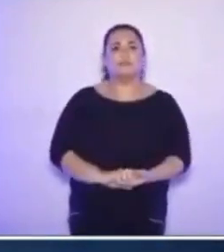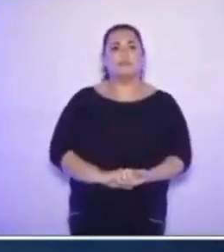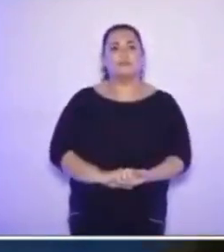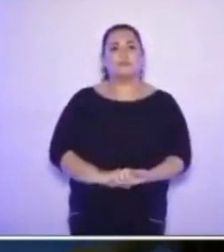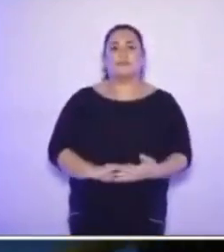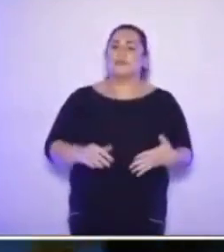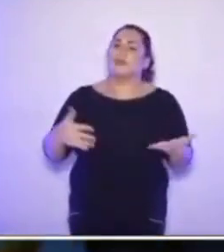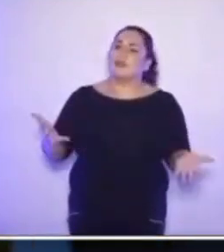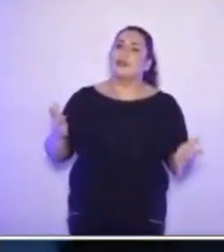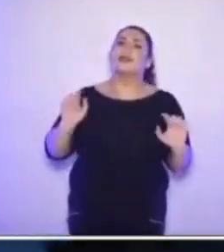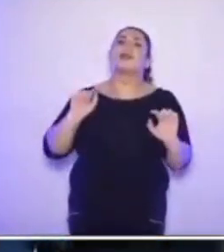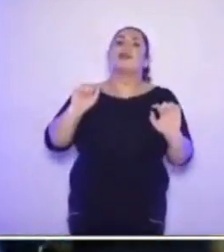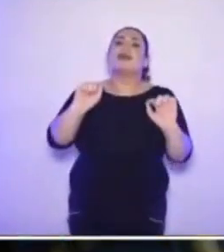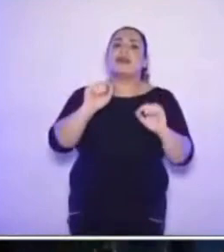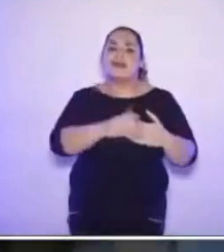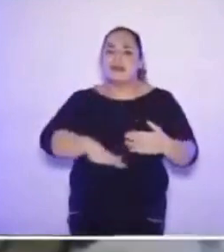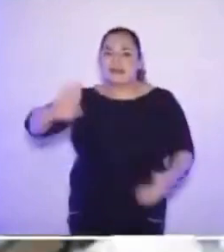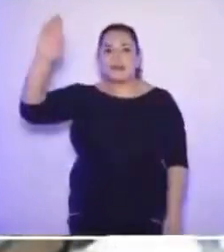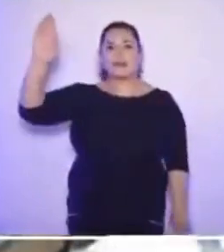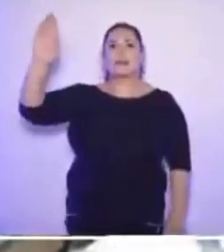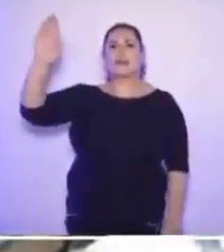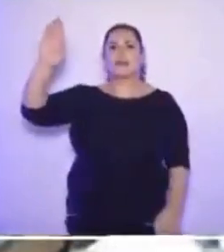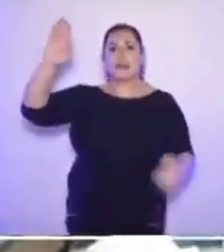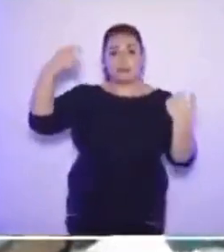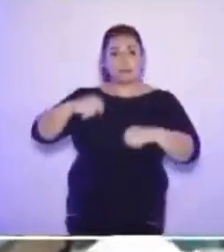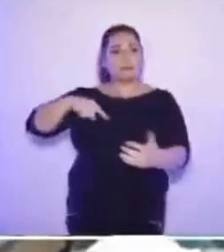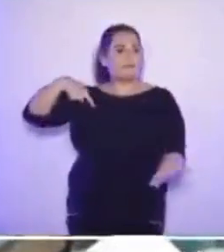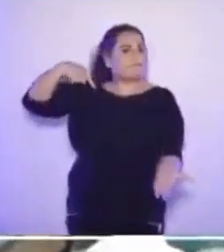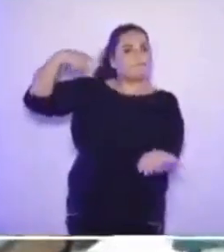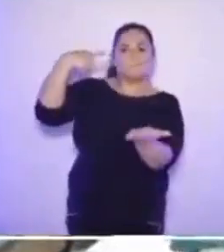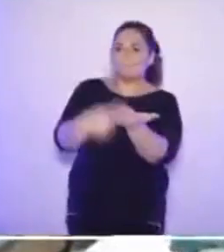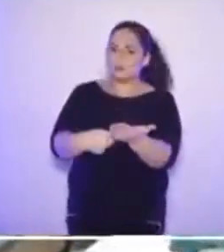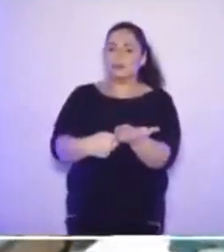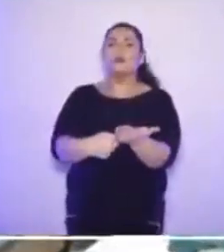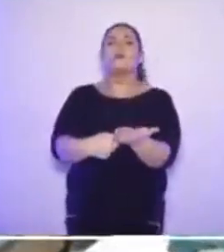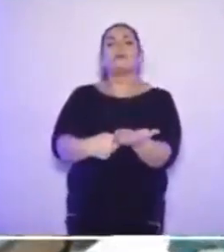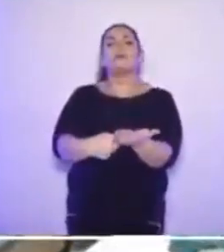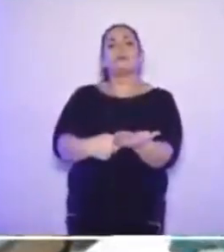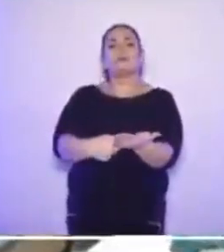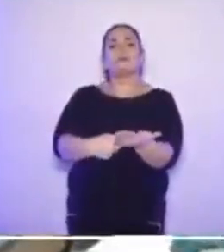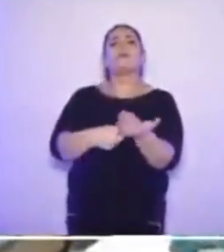ter mandato para ter compromisso público. Não precisa ter mandato para ter espírito público.